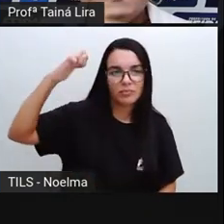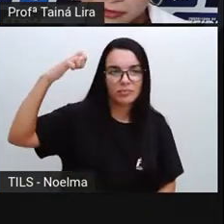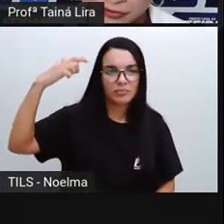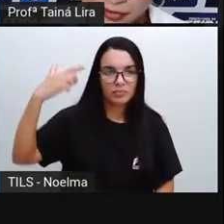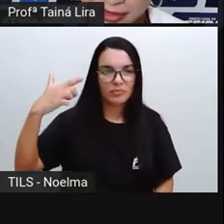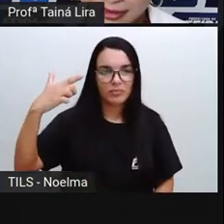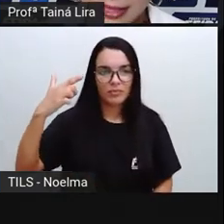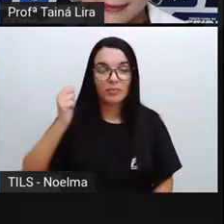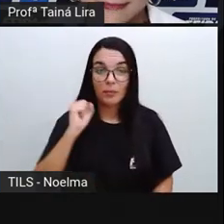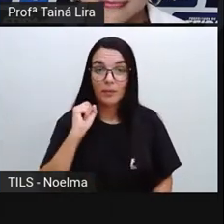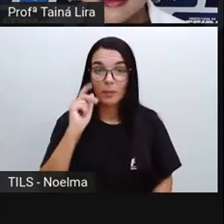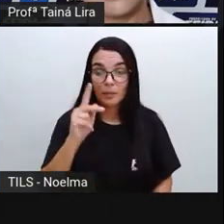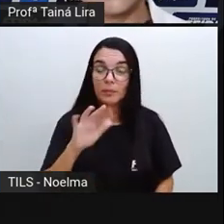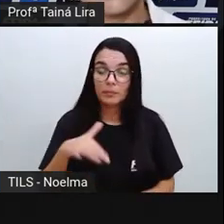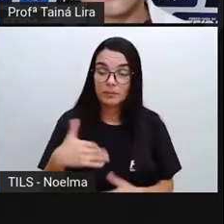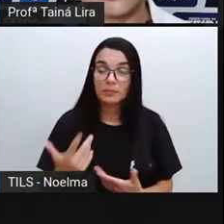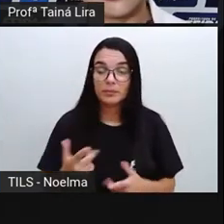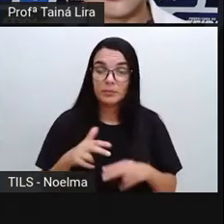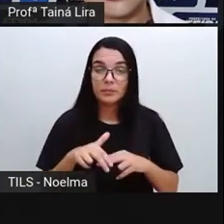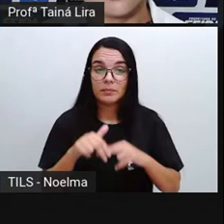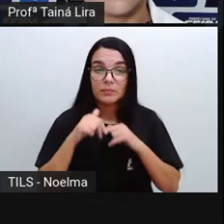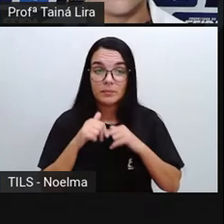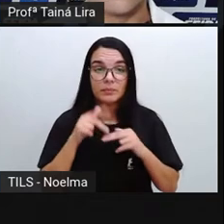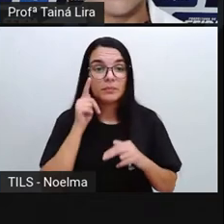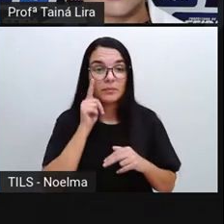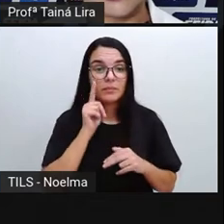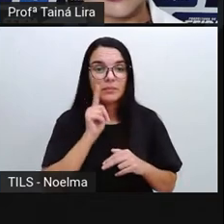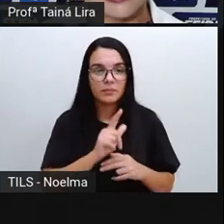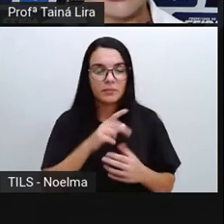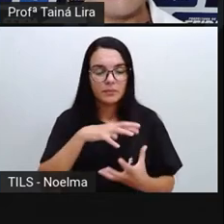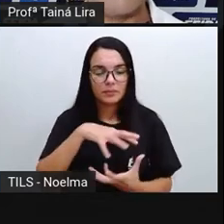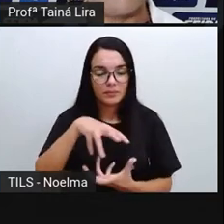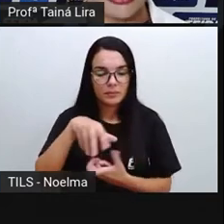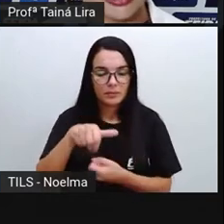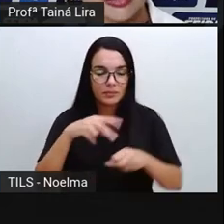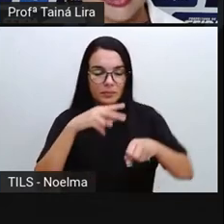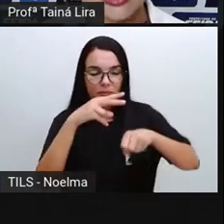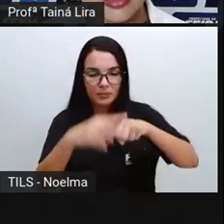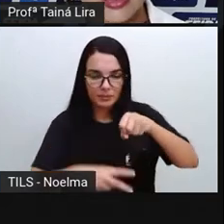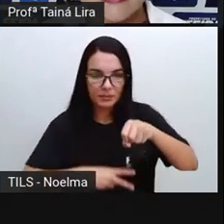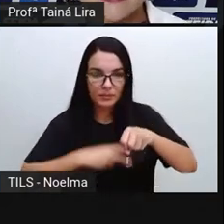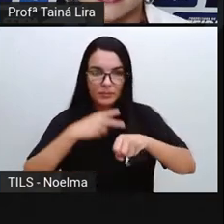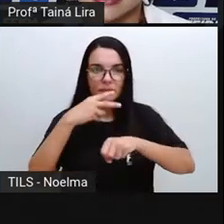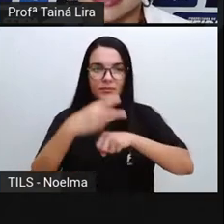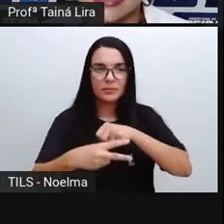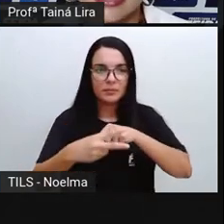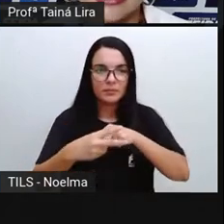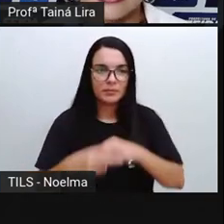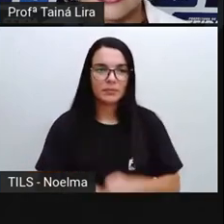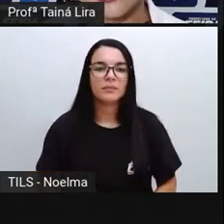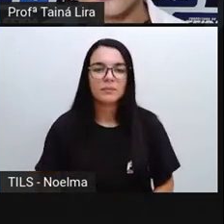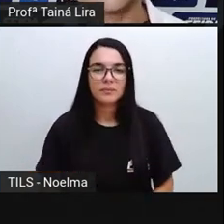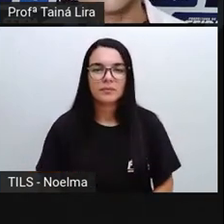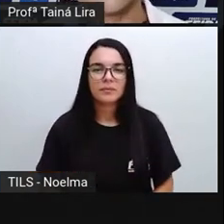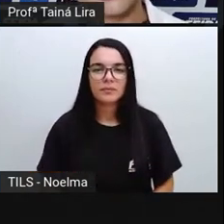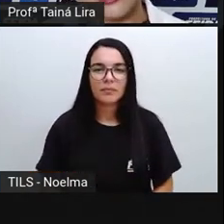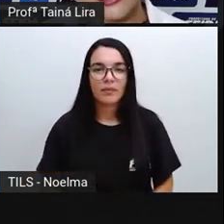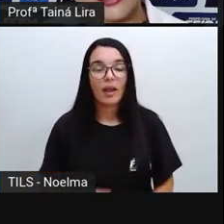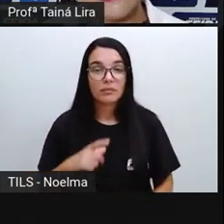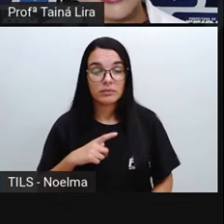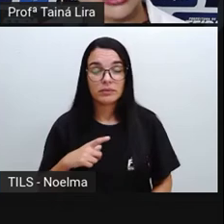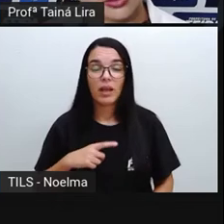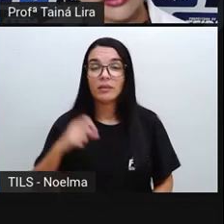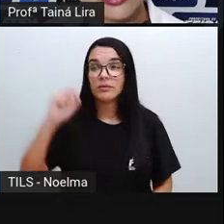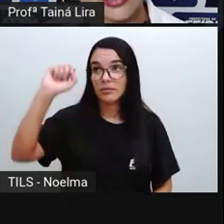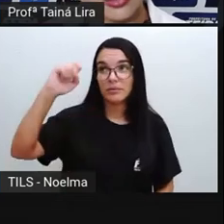conseguimos ver o planeta Vênus, tá? Ele recebe ali